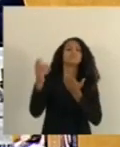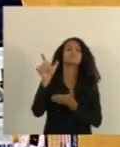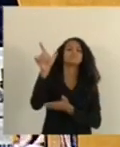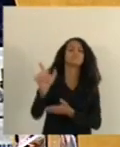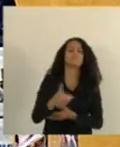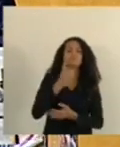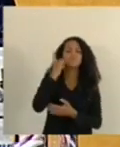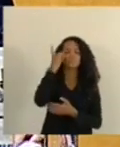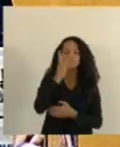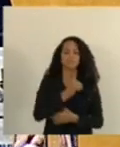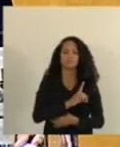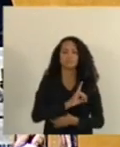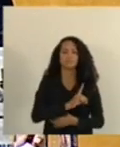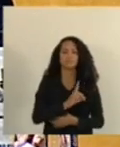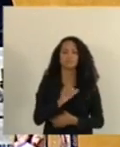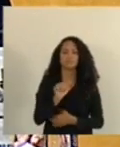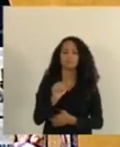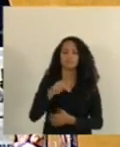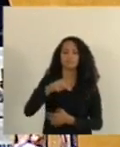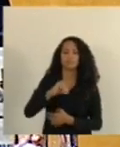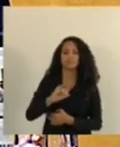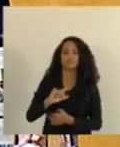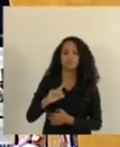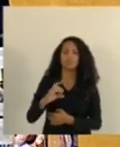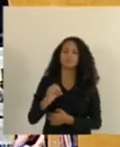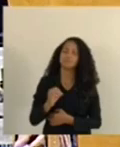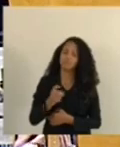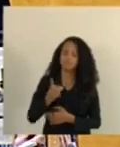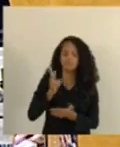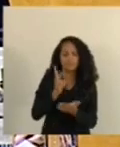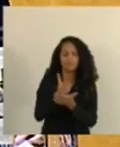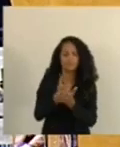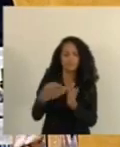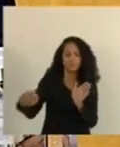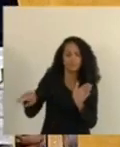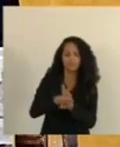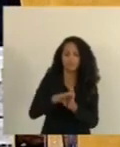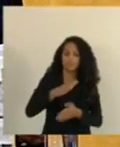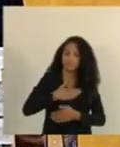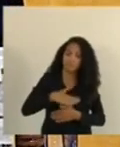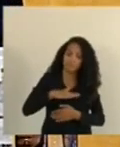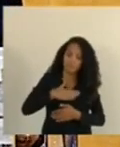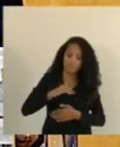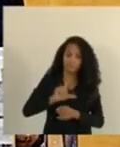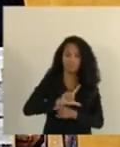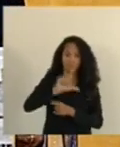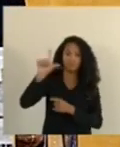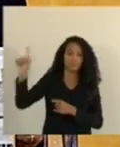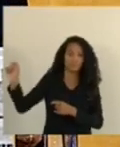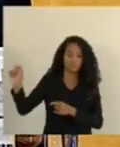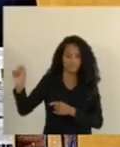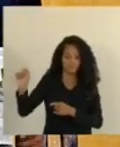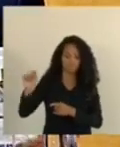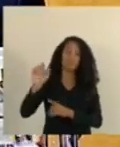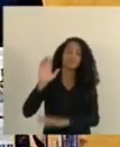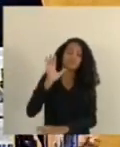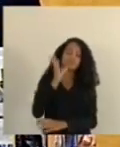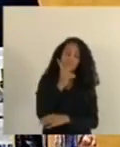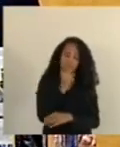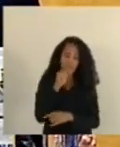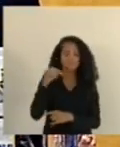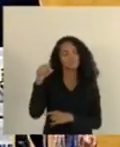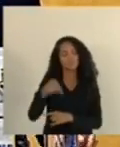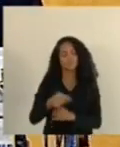o delegado Danilo Baense, que tem chegado muito cedo e saído muito tarde da Assembleia, para proceder à leitura